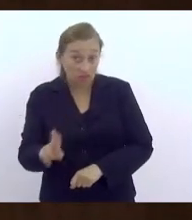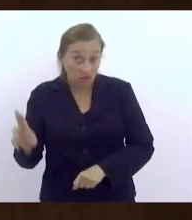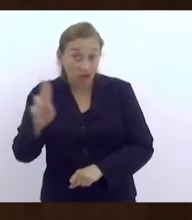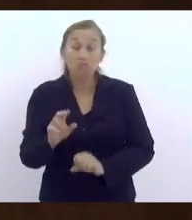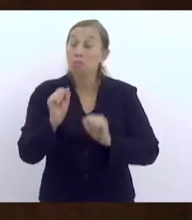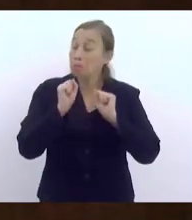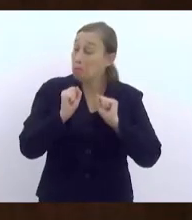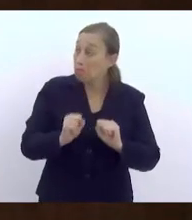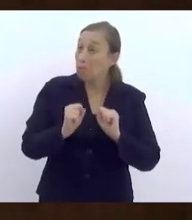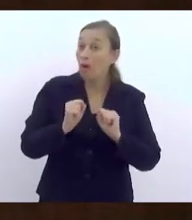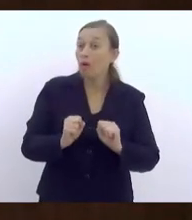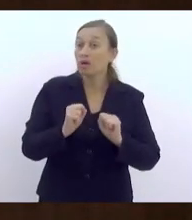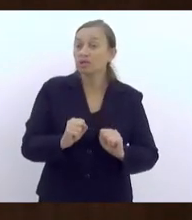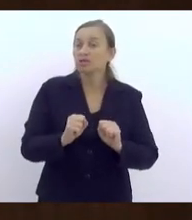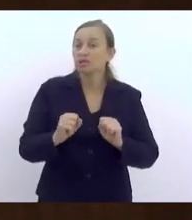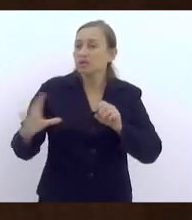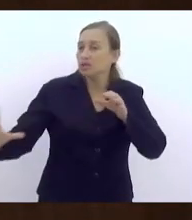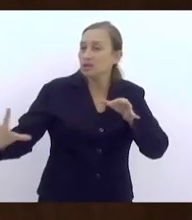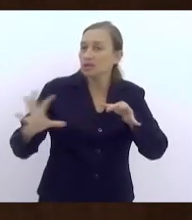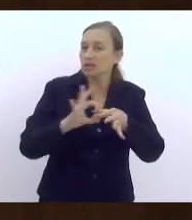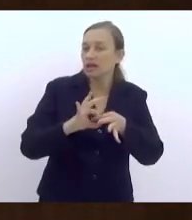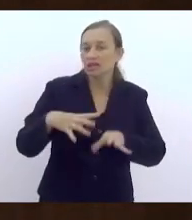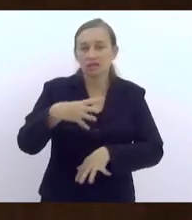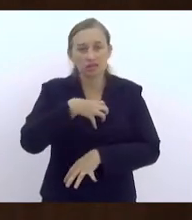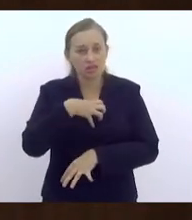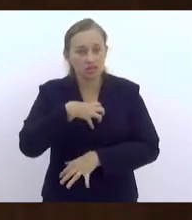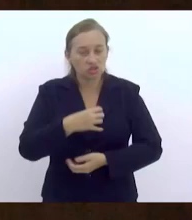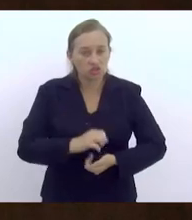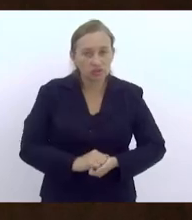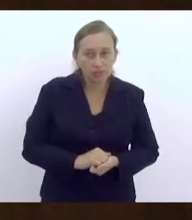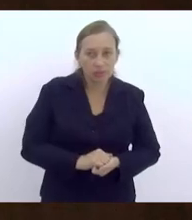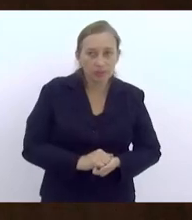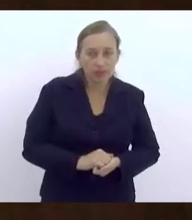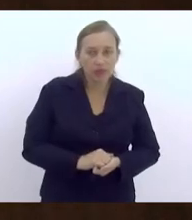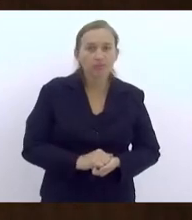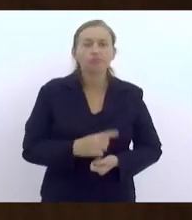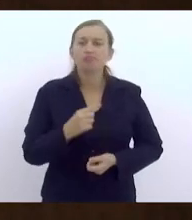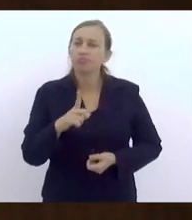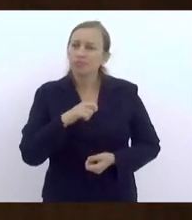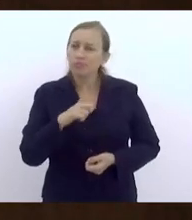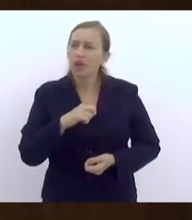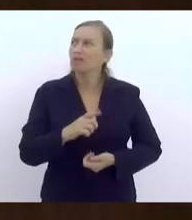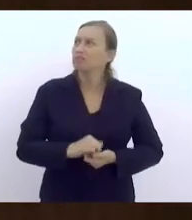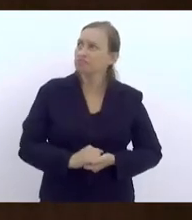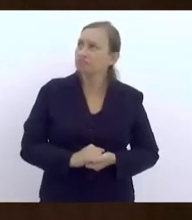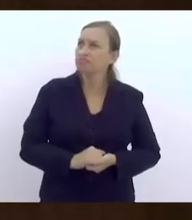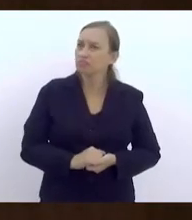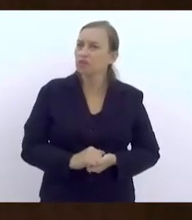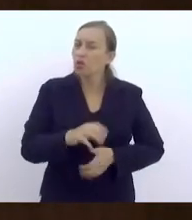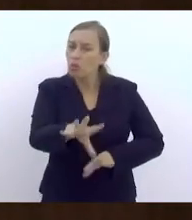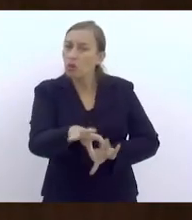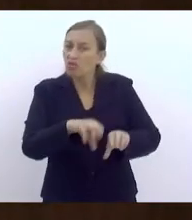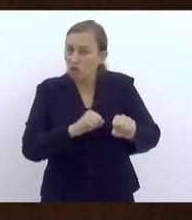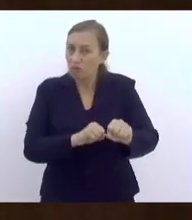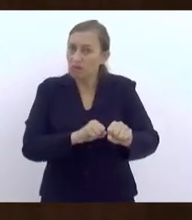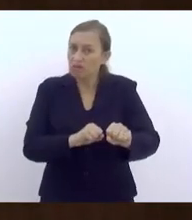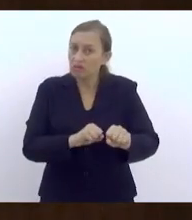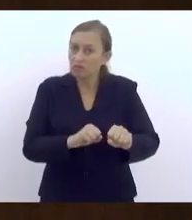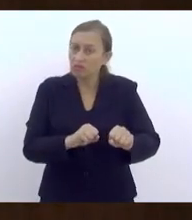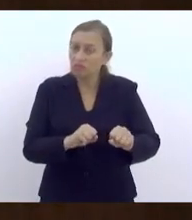pode ser aliada nesse sentido, de que a gente tenha aí uma formação